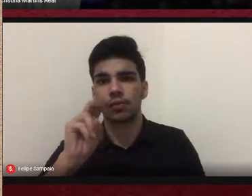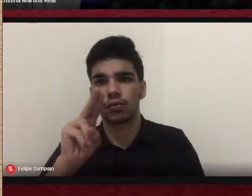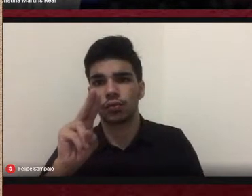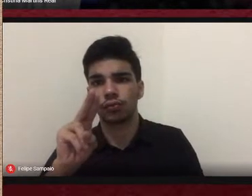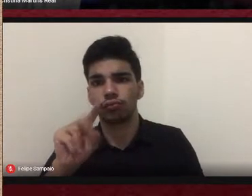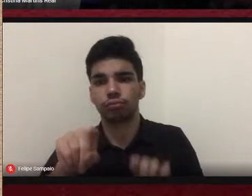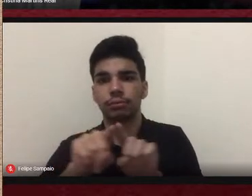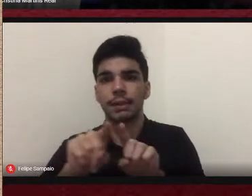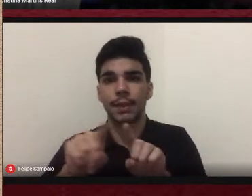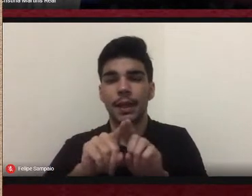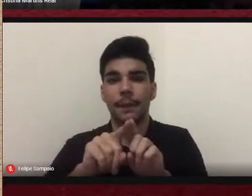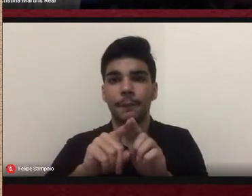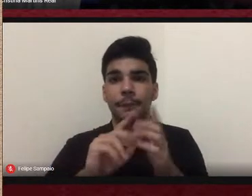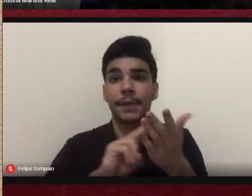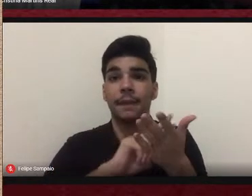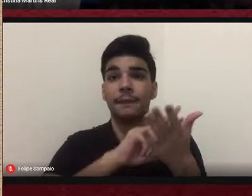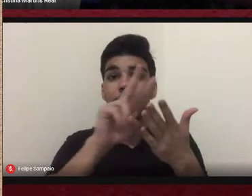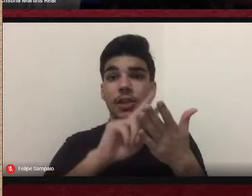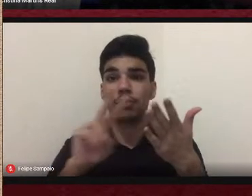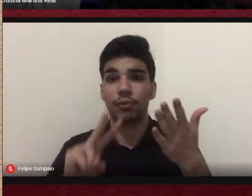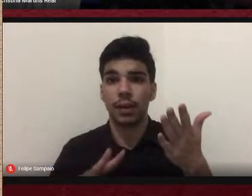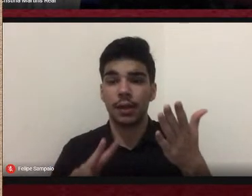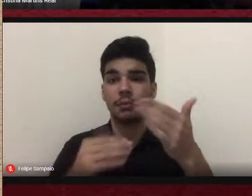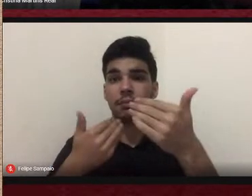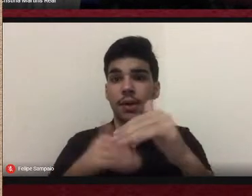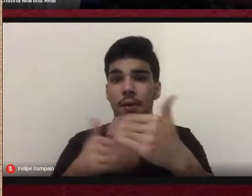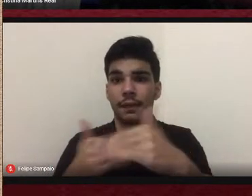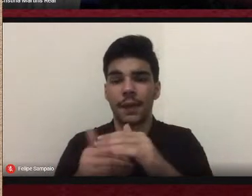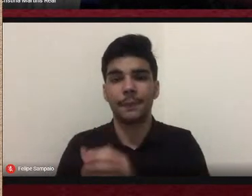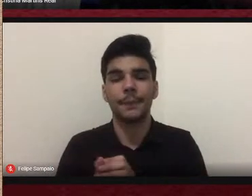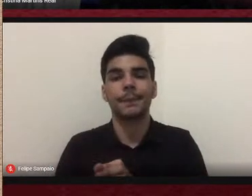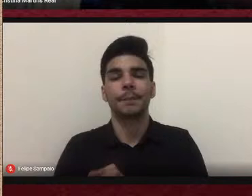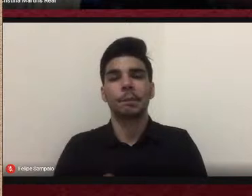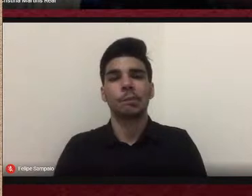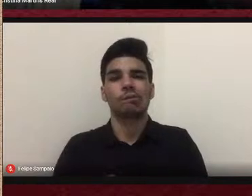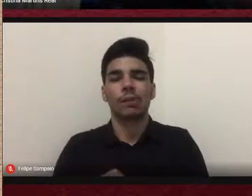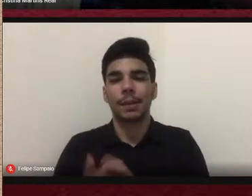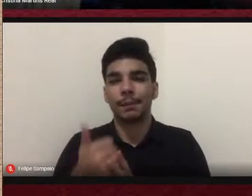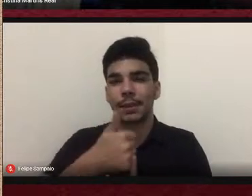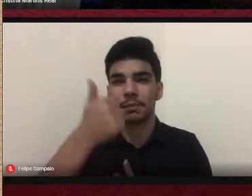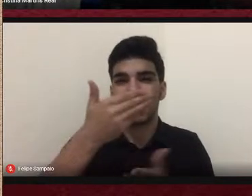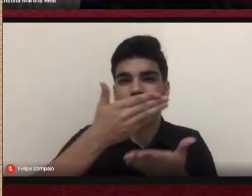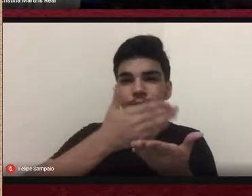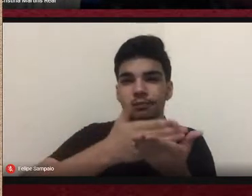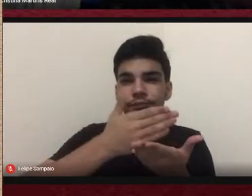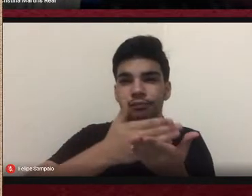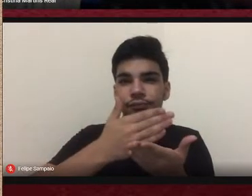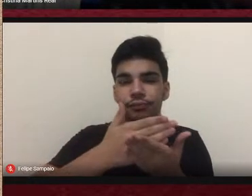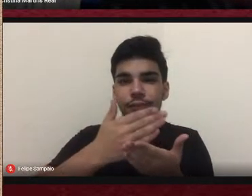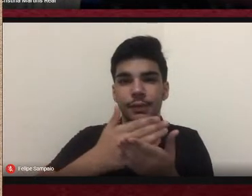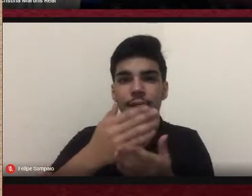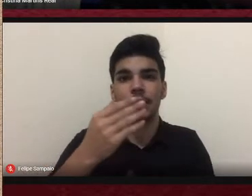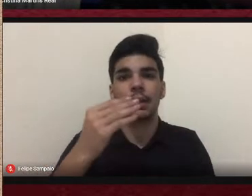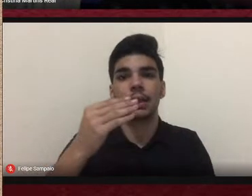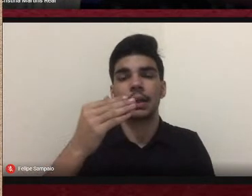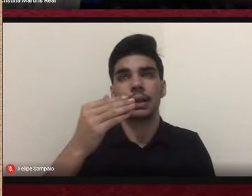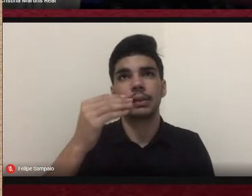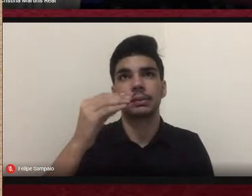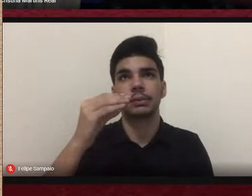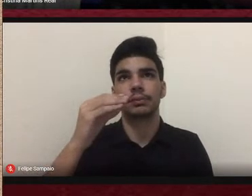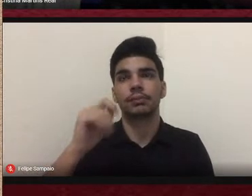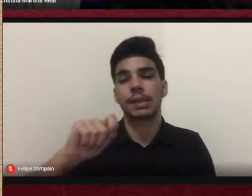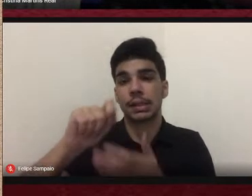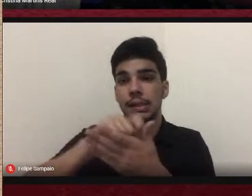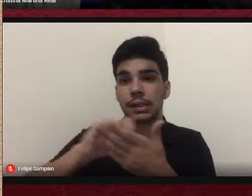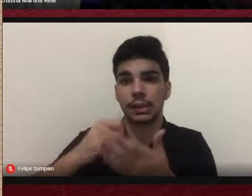Um outro capítulo, ele foi escrito pela professora Eugênia de Siqueira Marques, em contribuição com